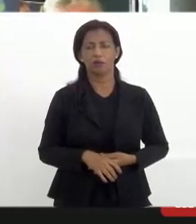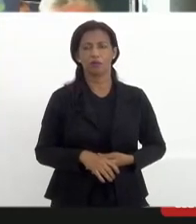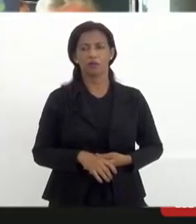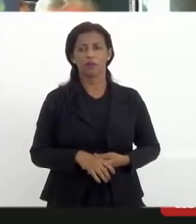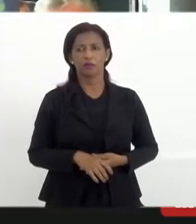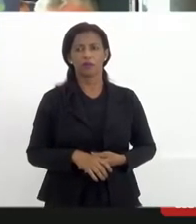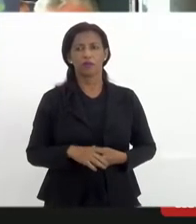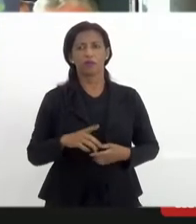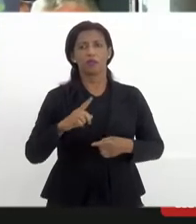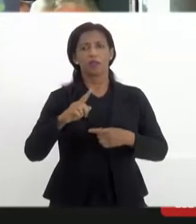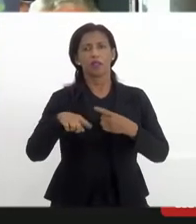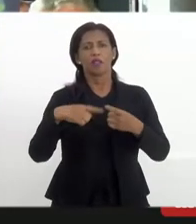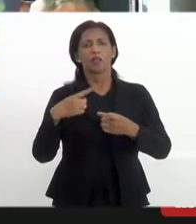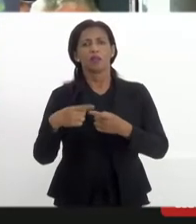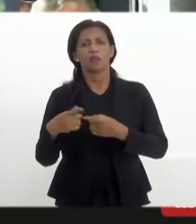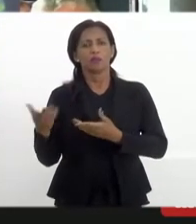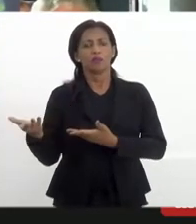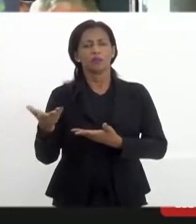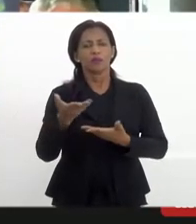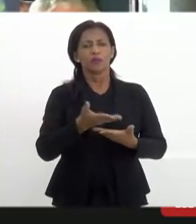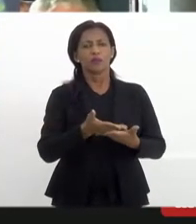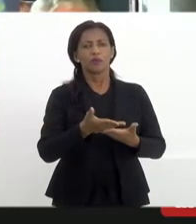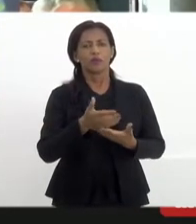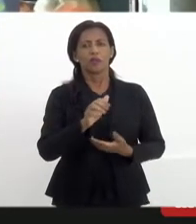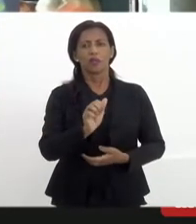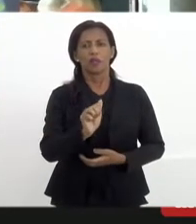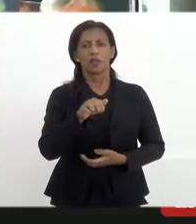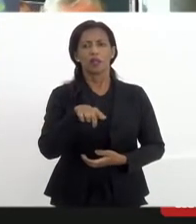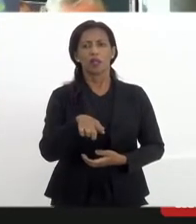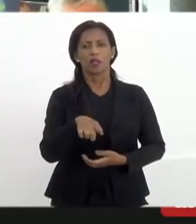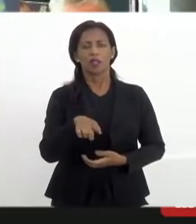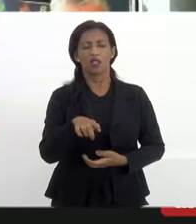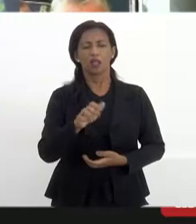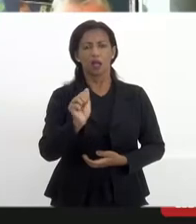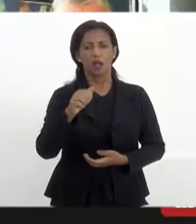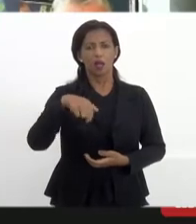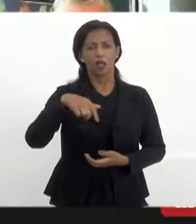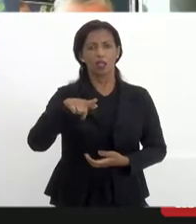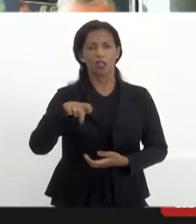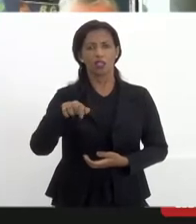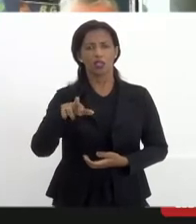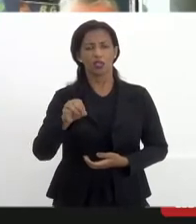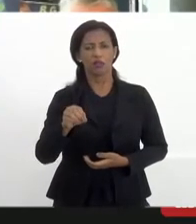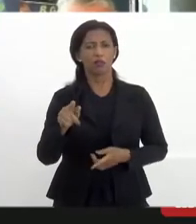Logo após, passarei a palavra para a Ângela também. Já preparo.